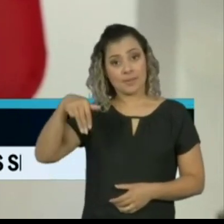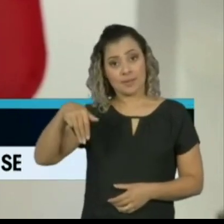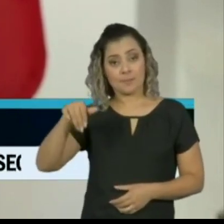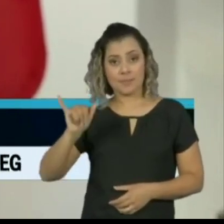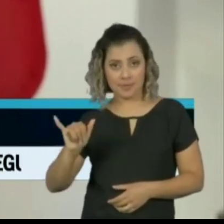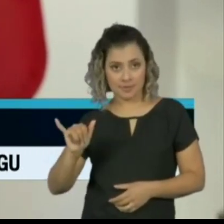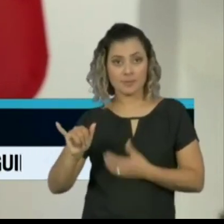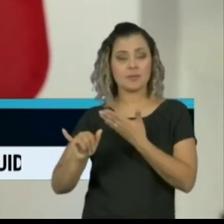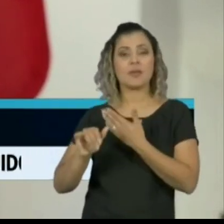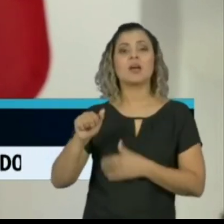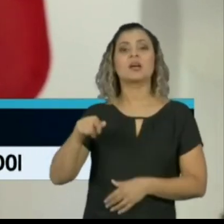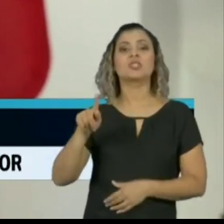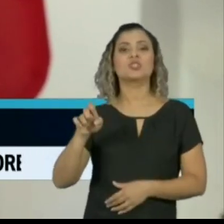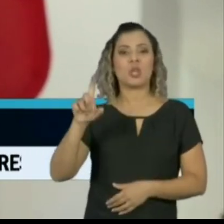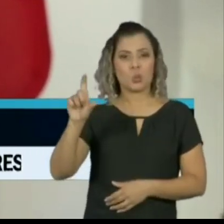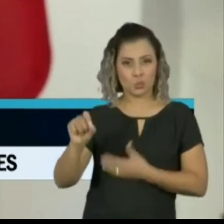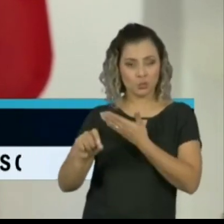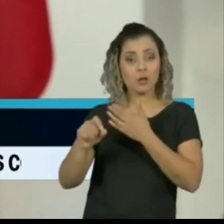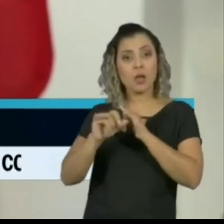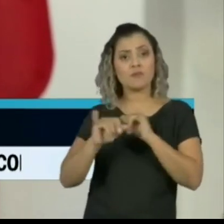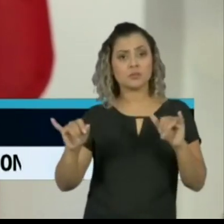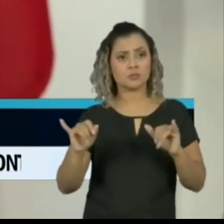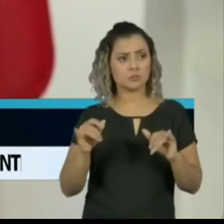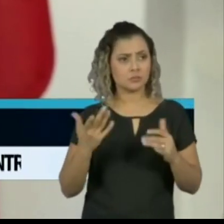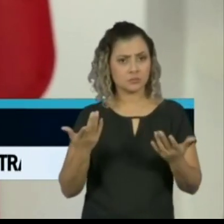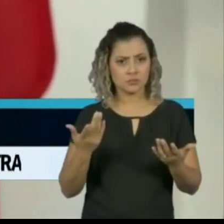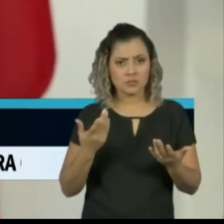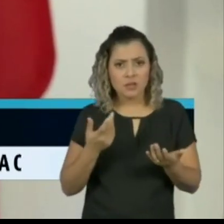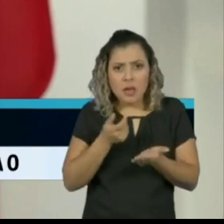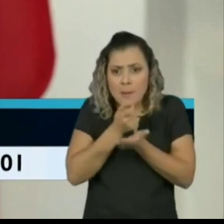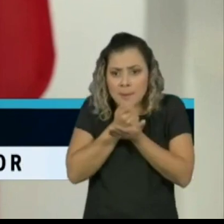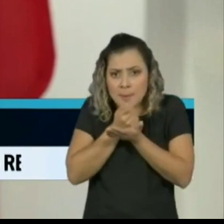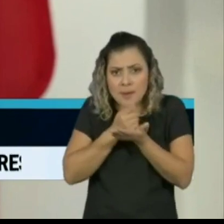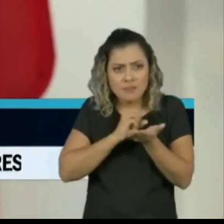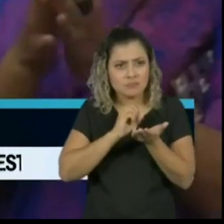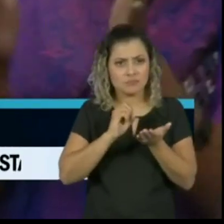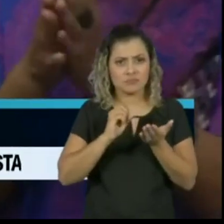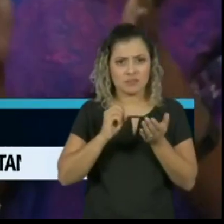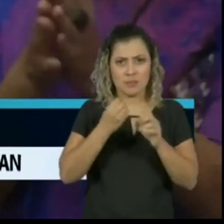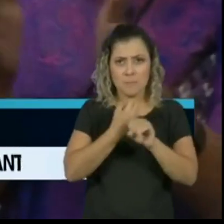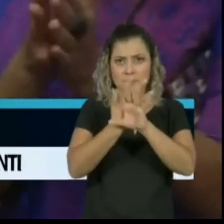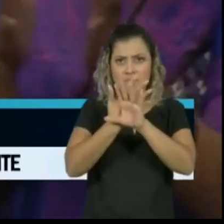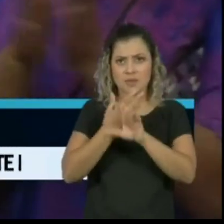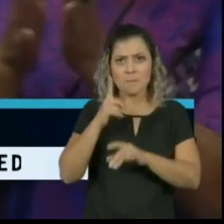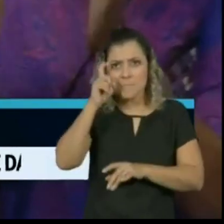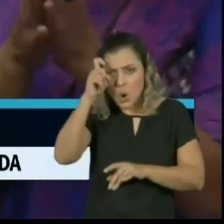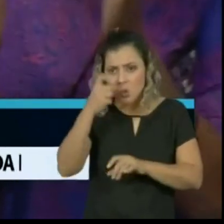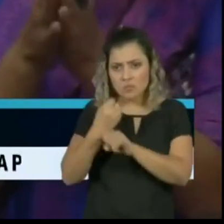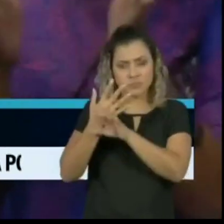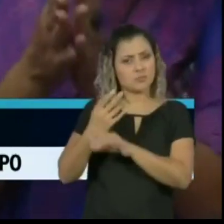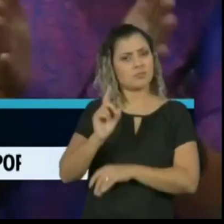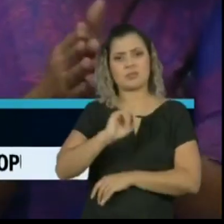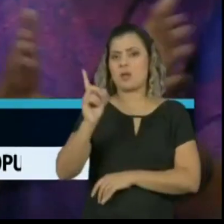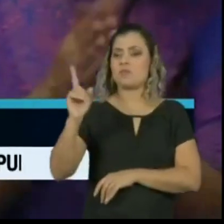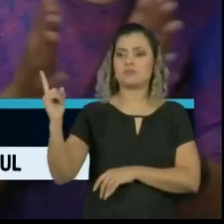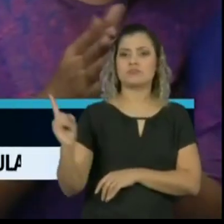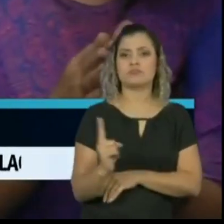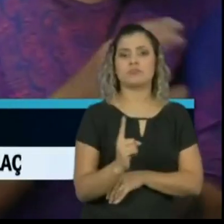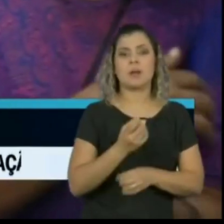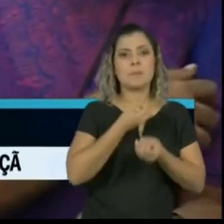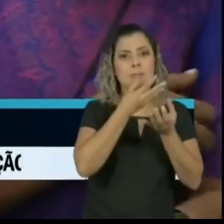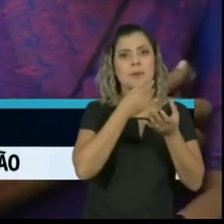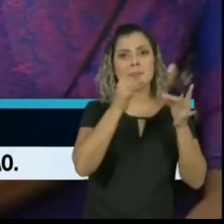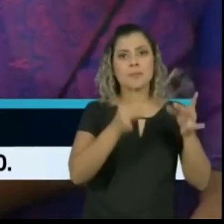senador Ângelo Coronel, descartou a possibilidade de colher depoimento remoto do ex-ministro Sérgio Moro. Parlamentares